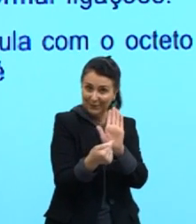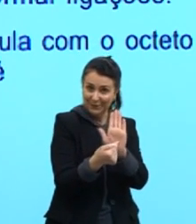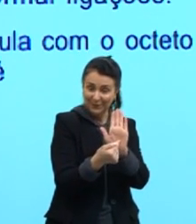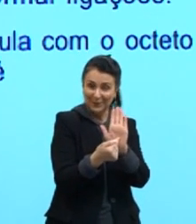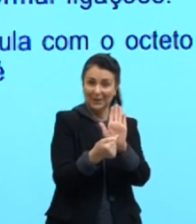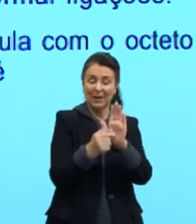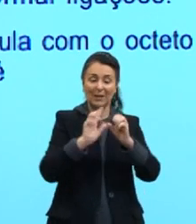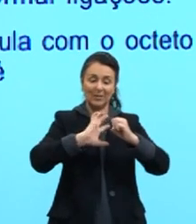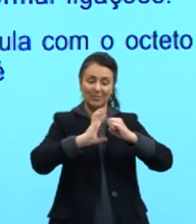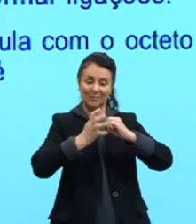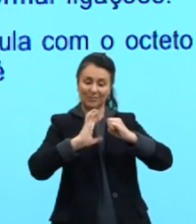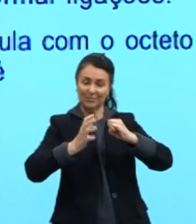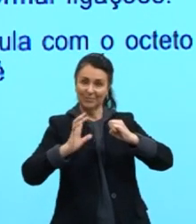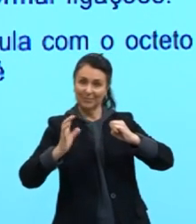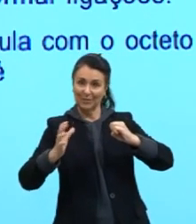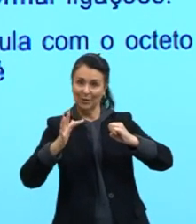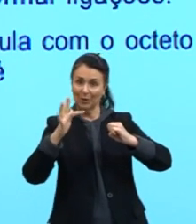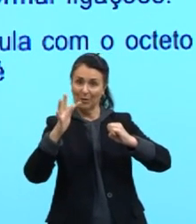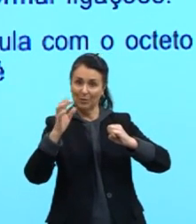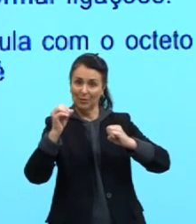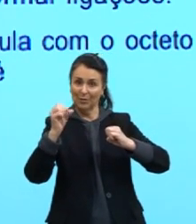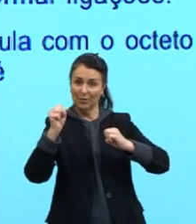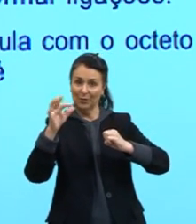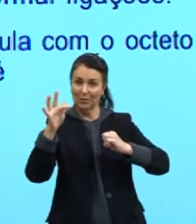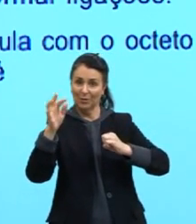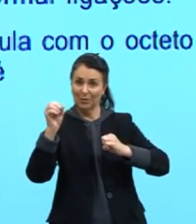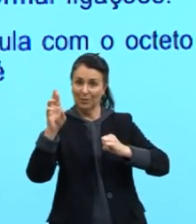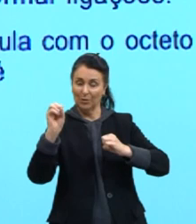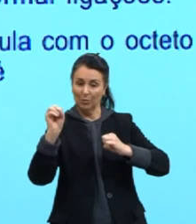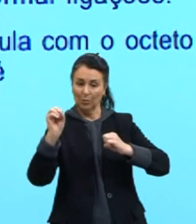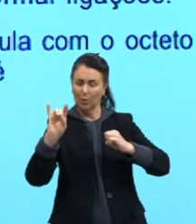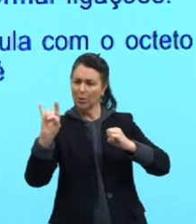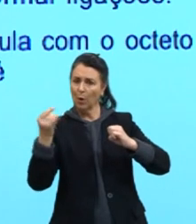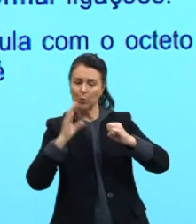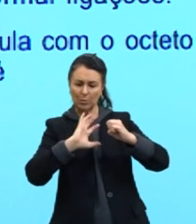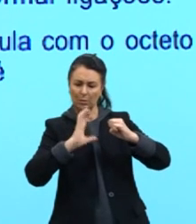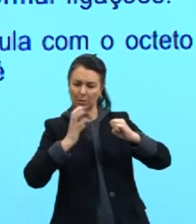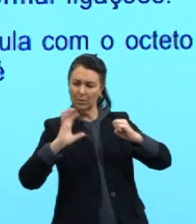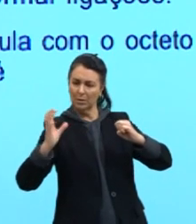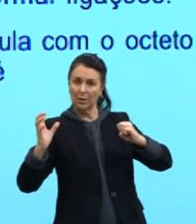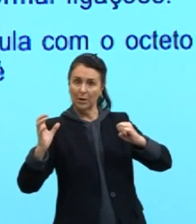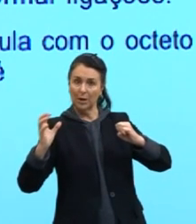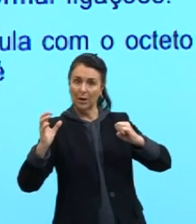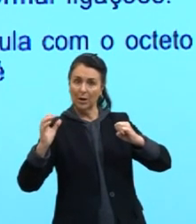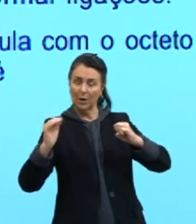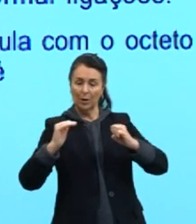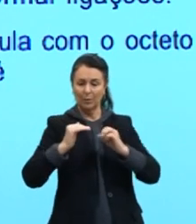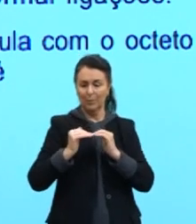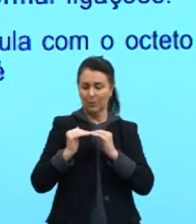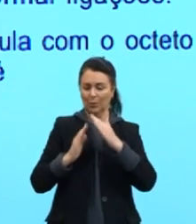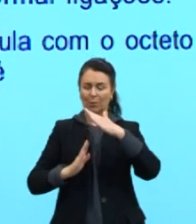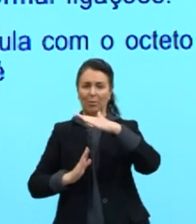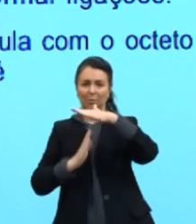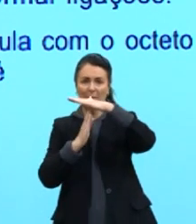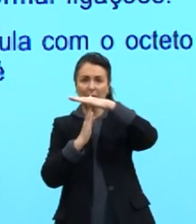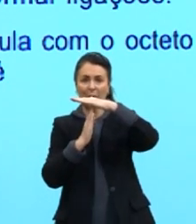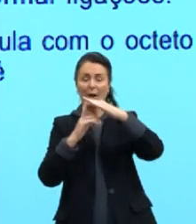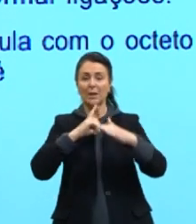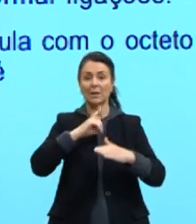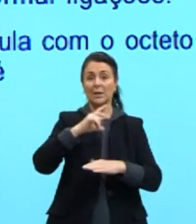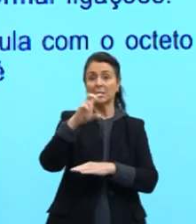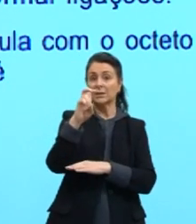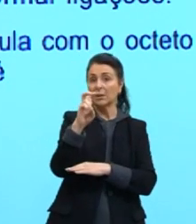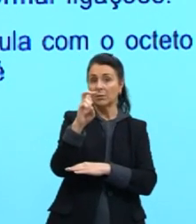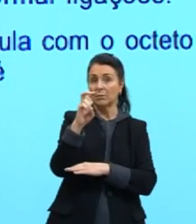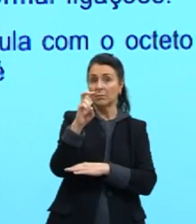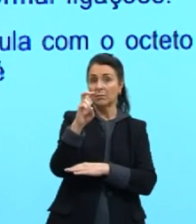distribuição eletrônica do fósforo, eu vou ver que na última, no seu último nível, ele tem 5. Porque aqui o último nível é